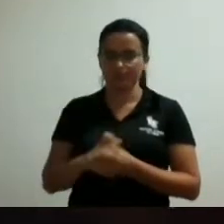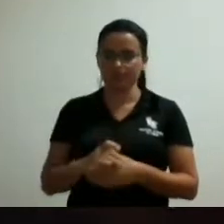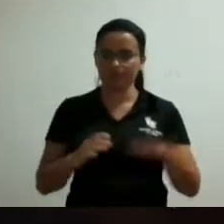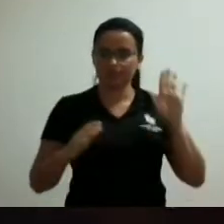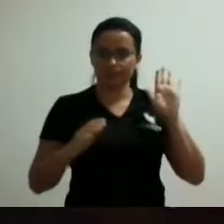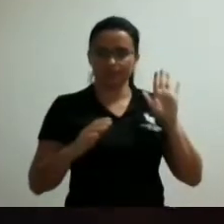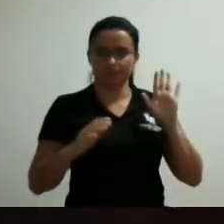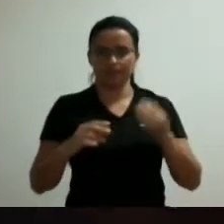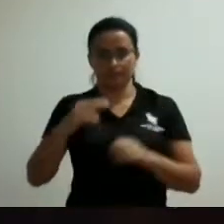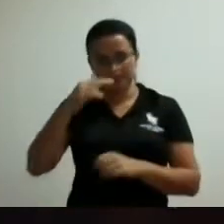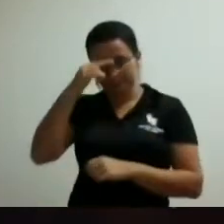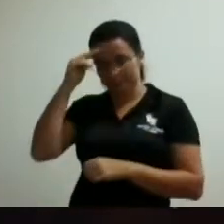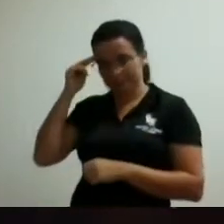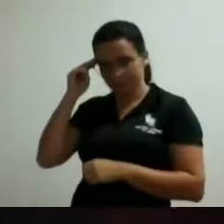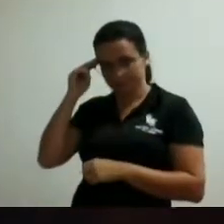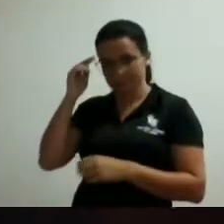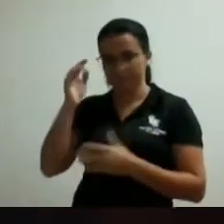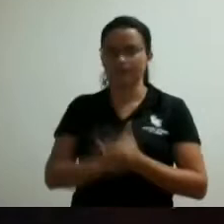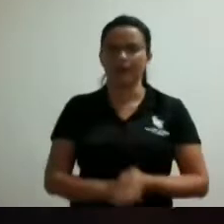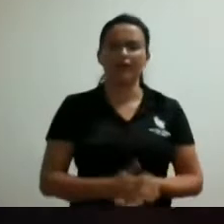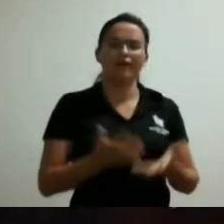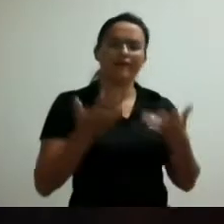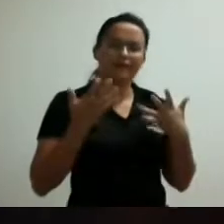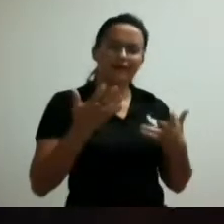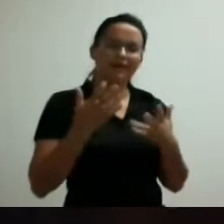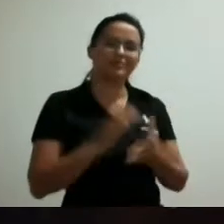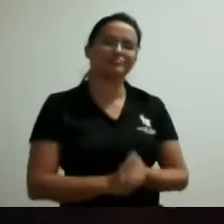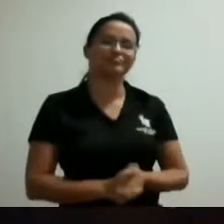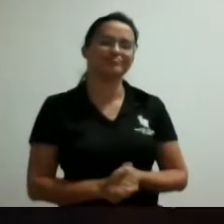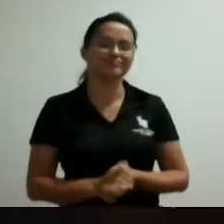doutor Antônio Guiado doutor Antônio sempre ligado né